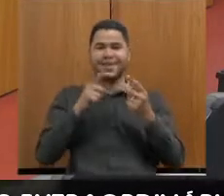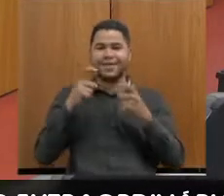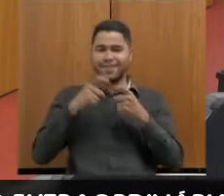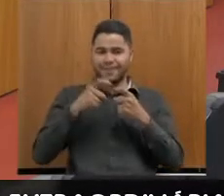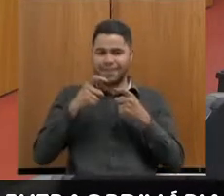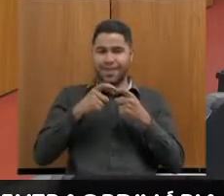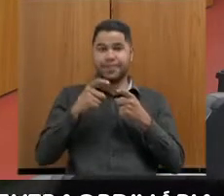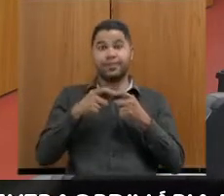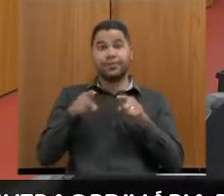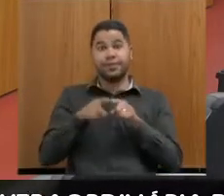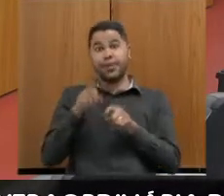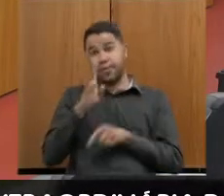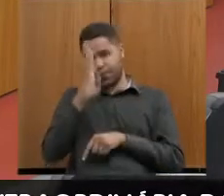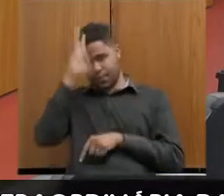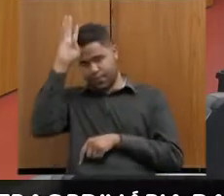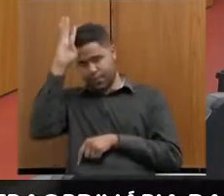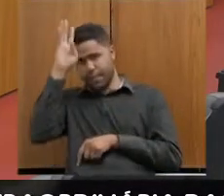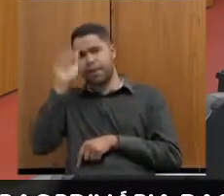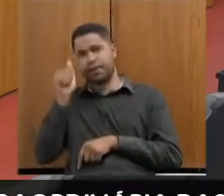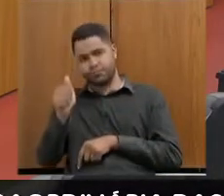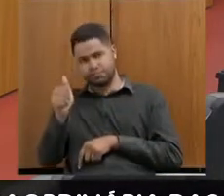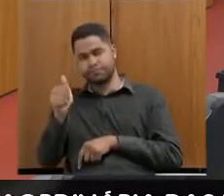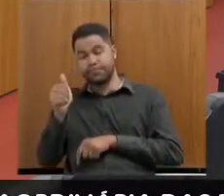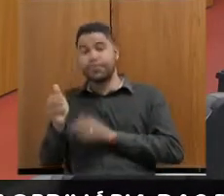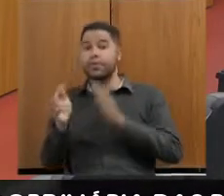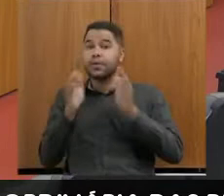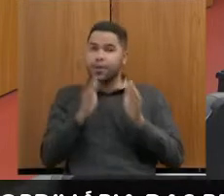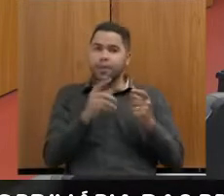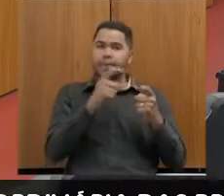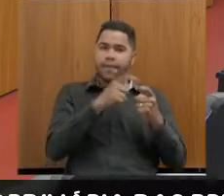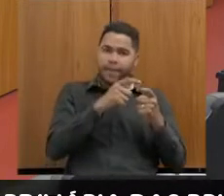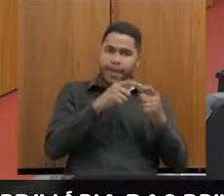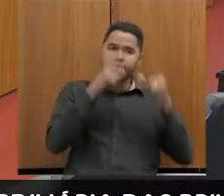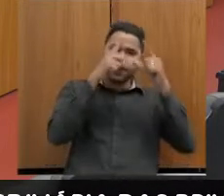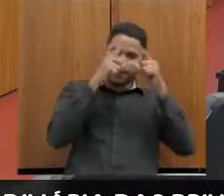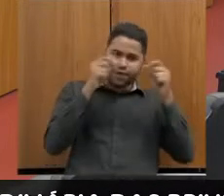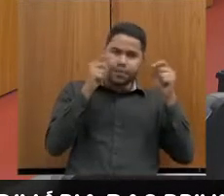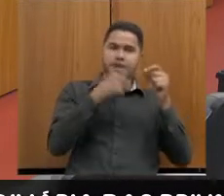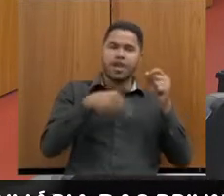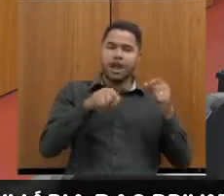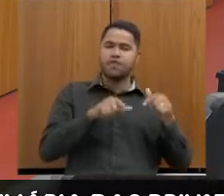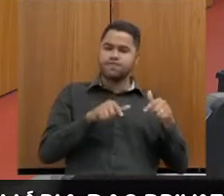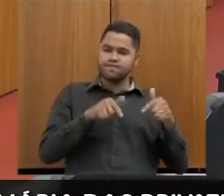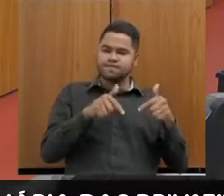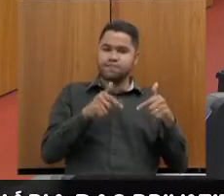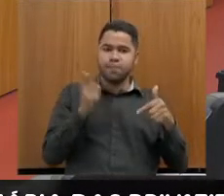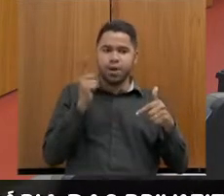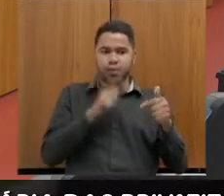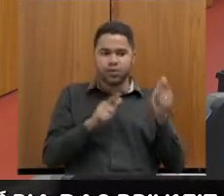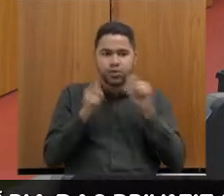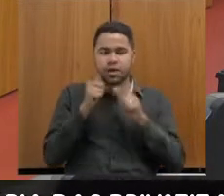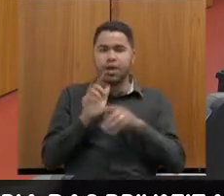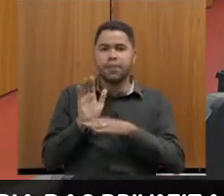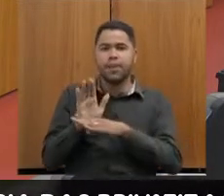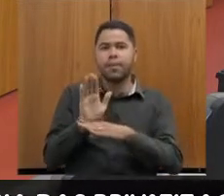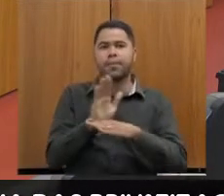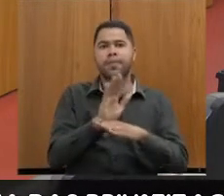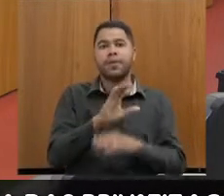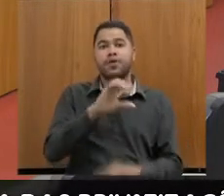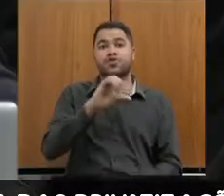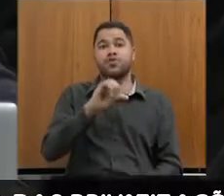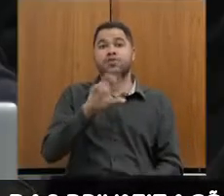além dos bombeiros, que são os nossos amigos certos na hora incertas, não mediram esforço para evacuar cerca de 950